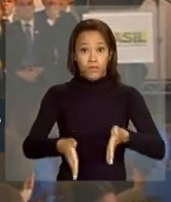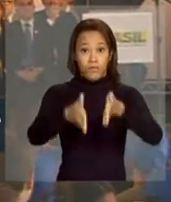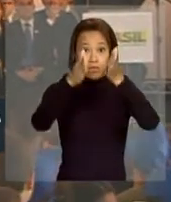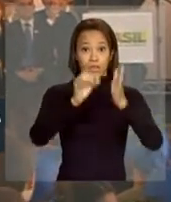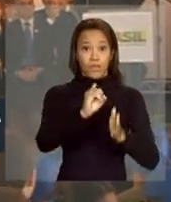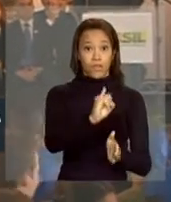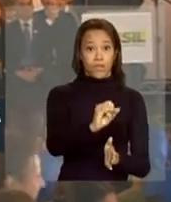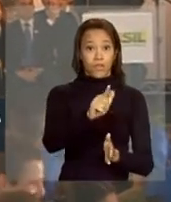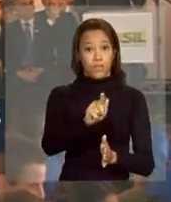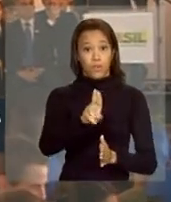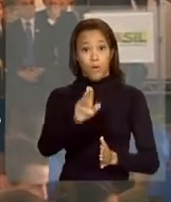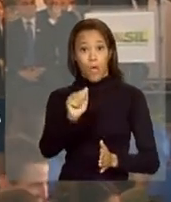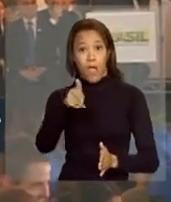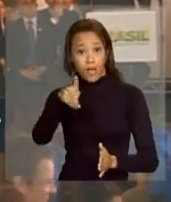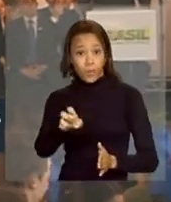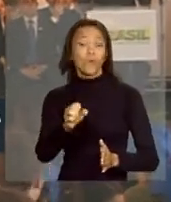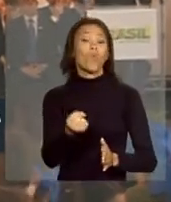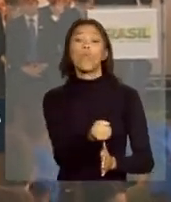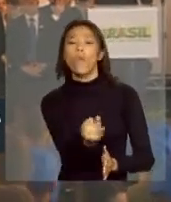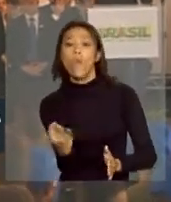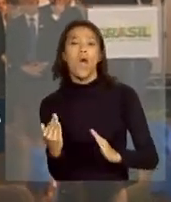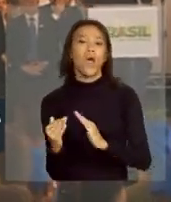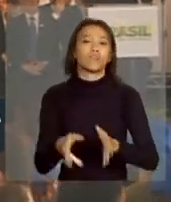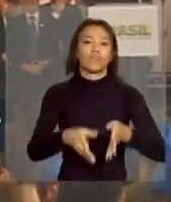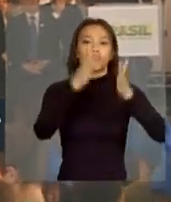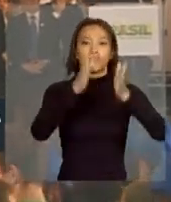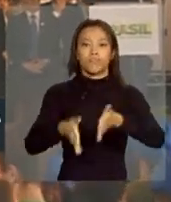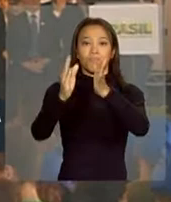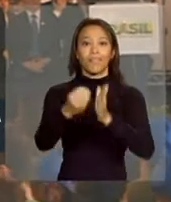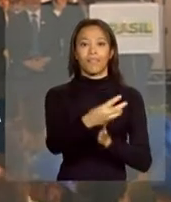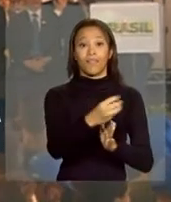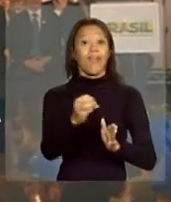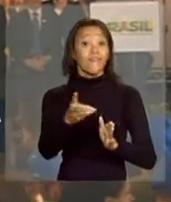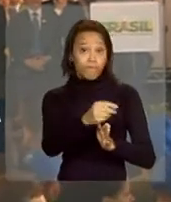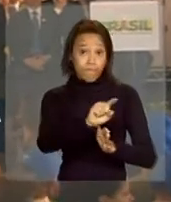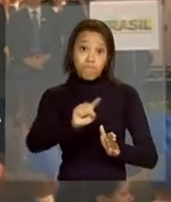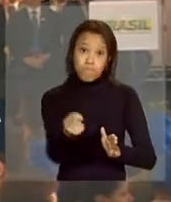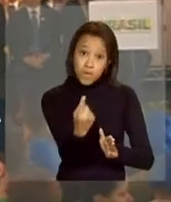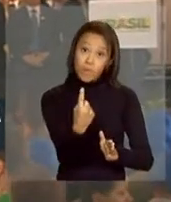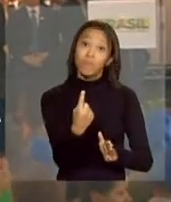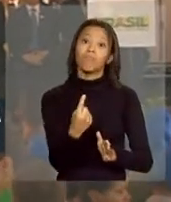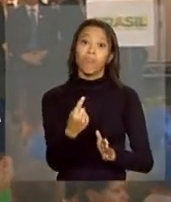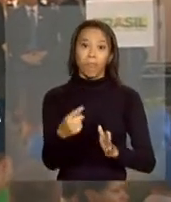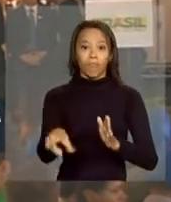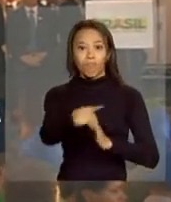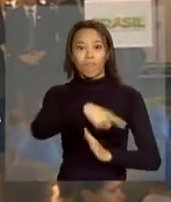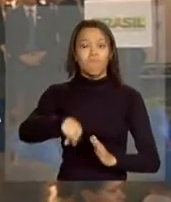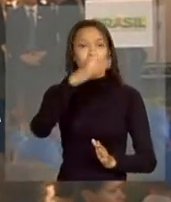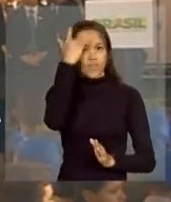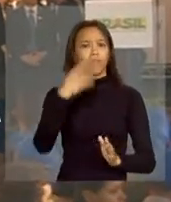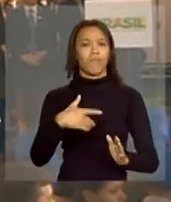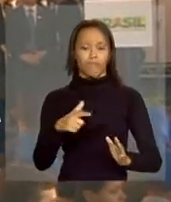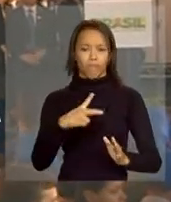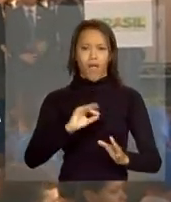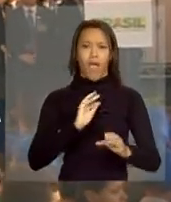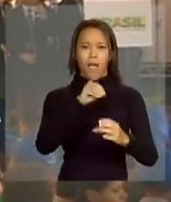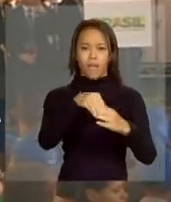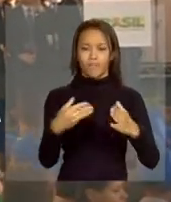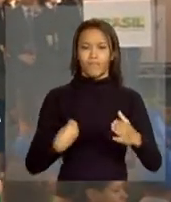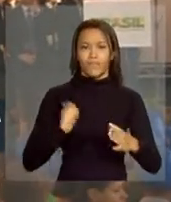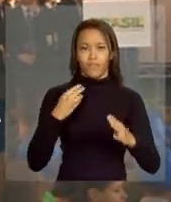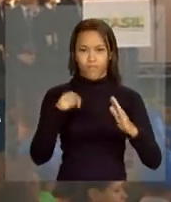trezentas unidades, onde vão morar cerca de mil e duzentas pessoas. Esta obra foi possível